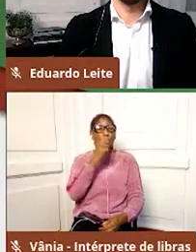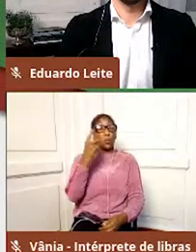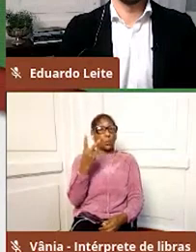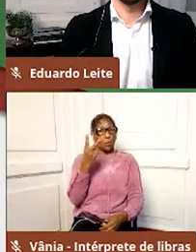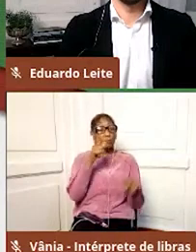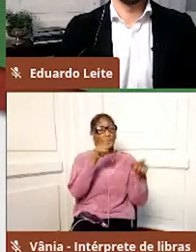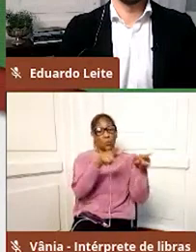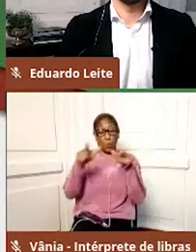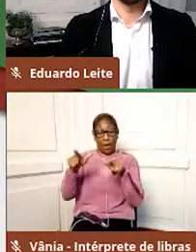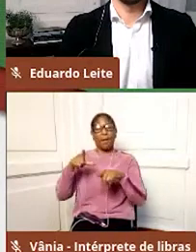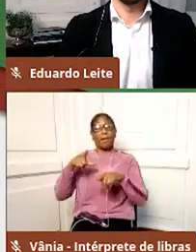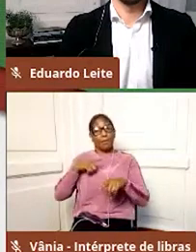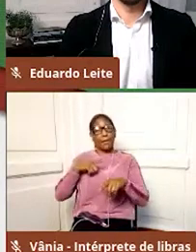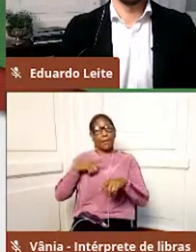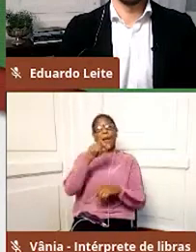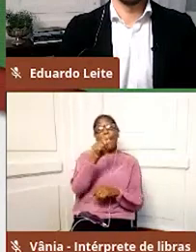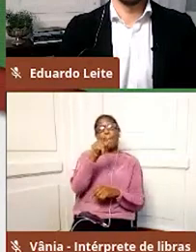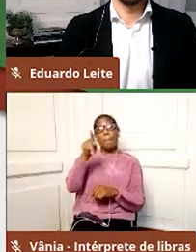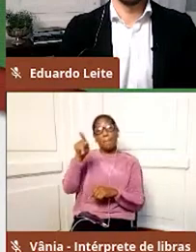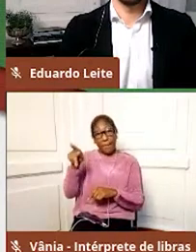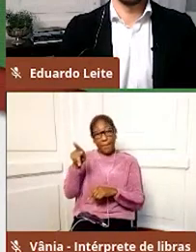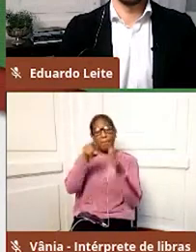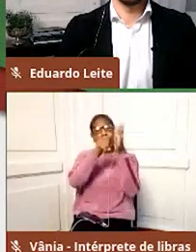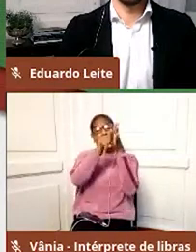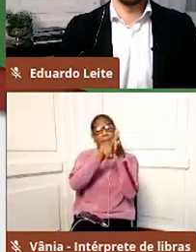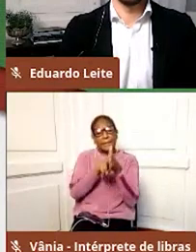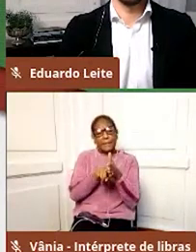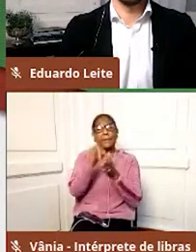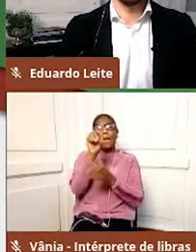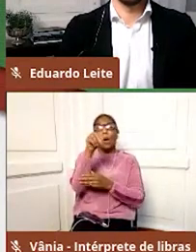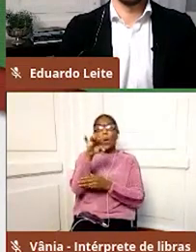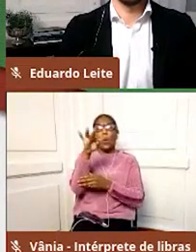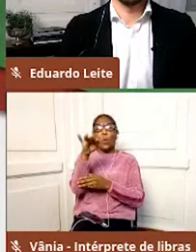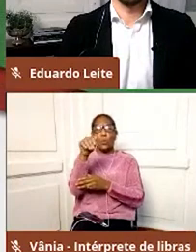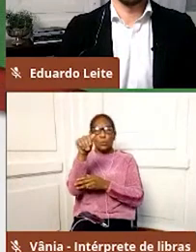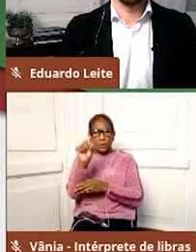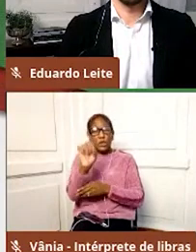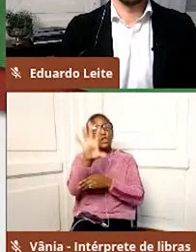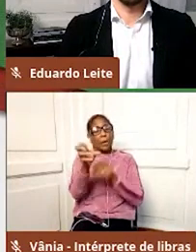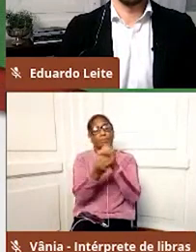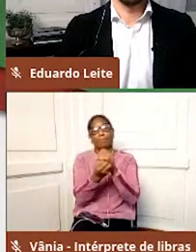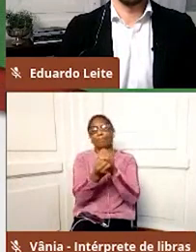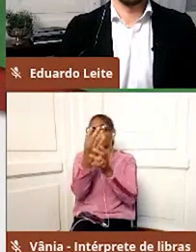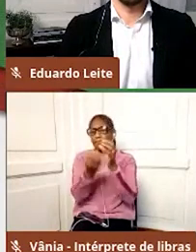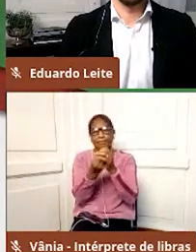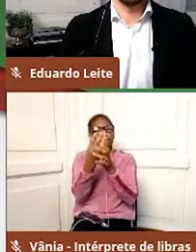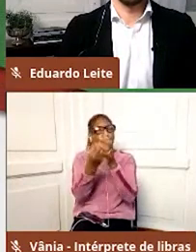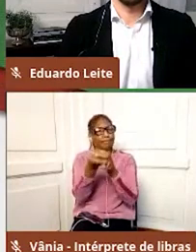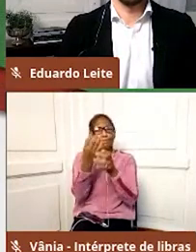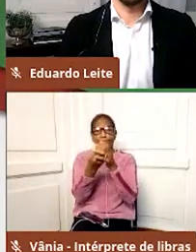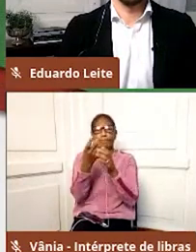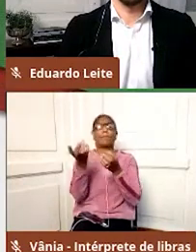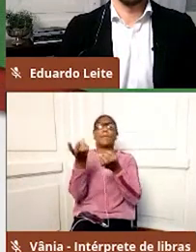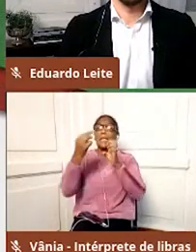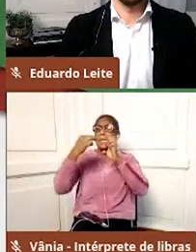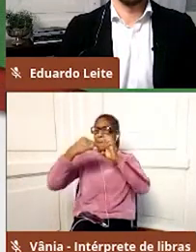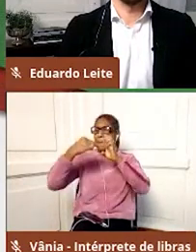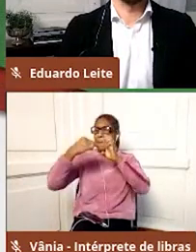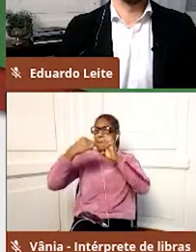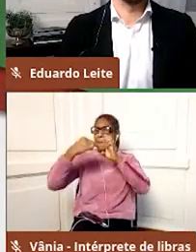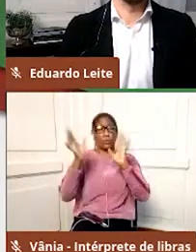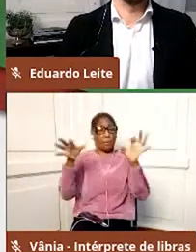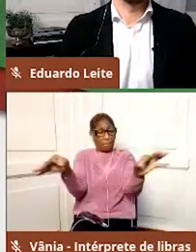um aplicativo de consulta de conta. Todas as contas já foram criadas, as contas de e-mail já foram criadas.